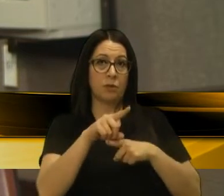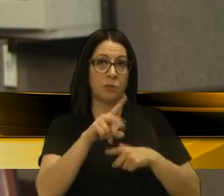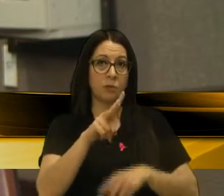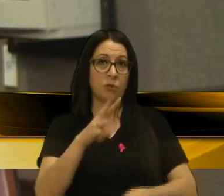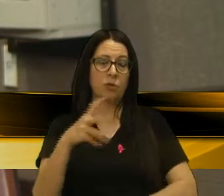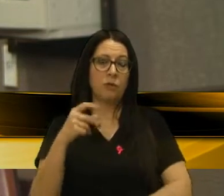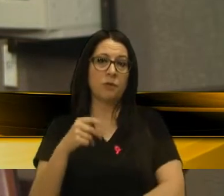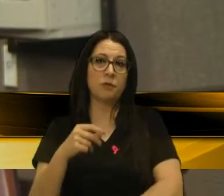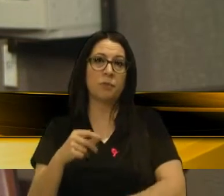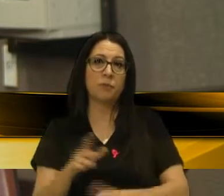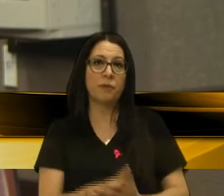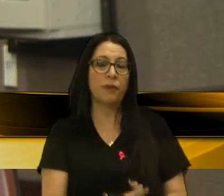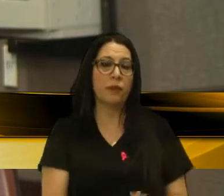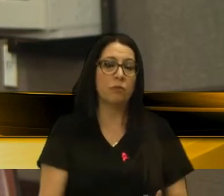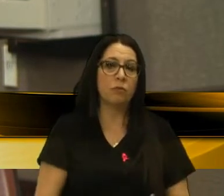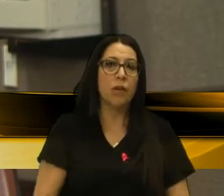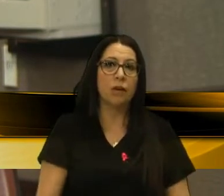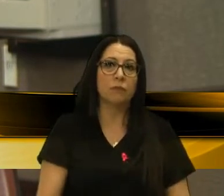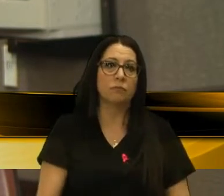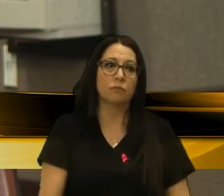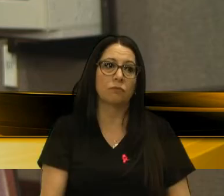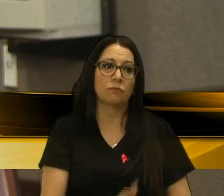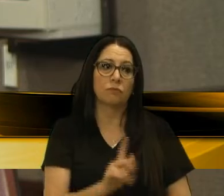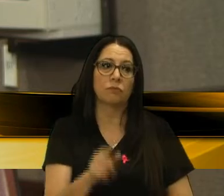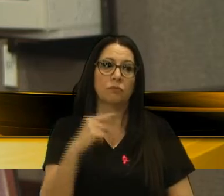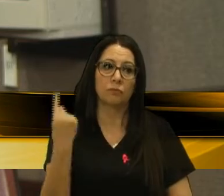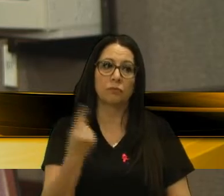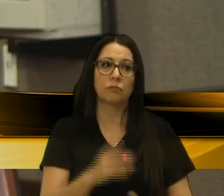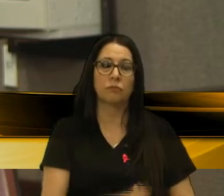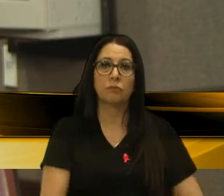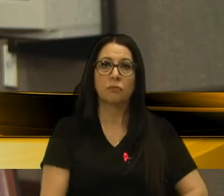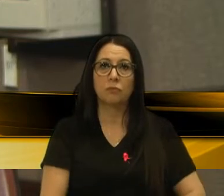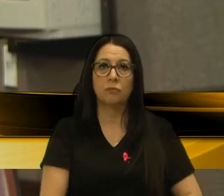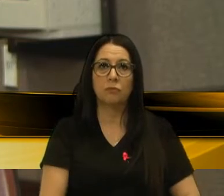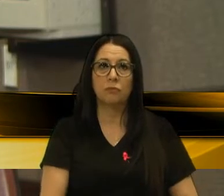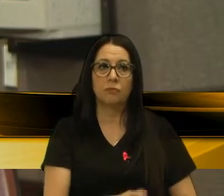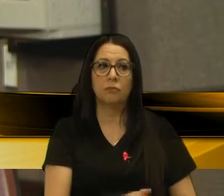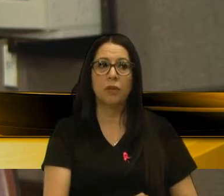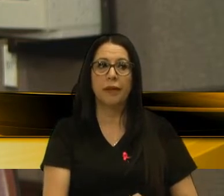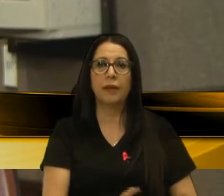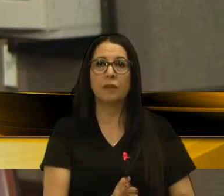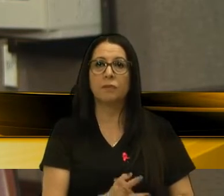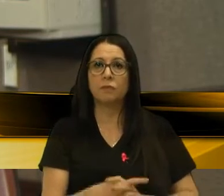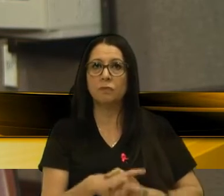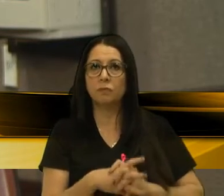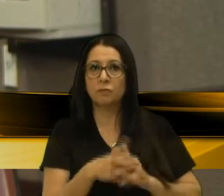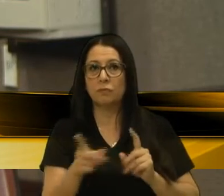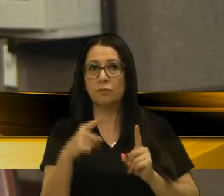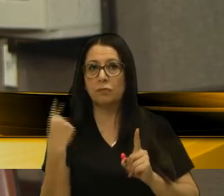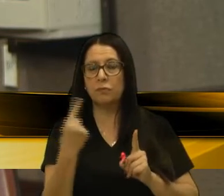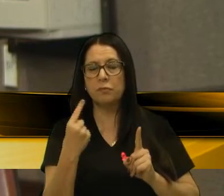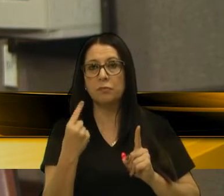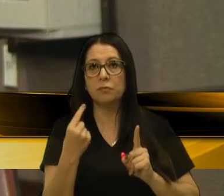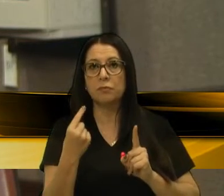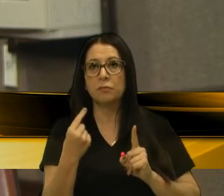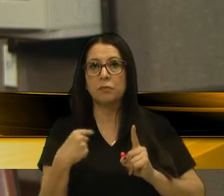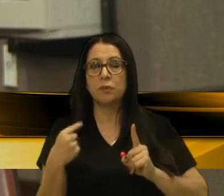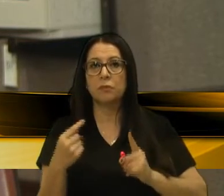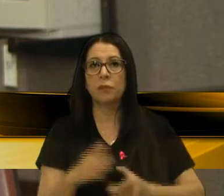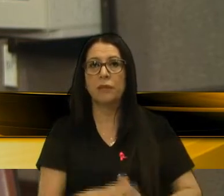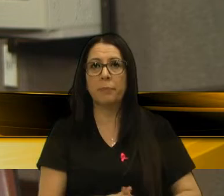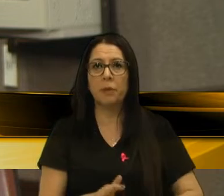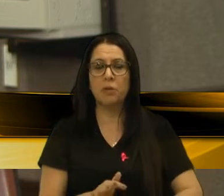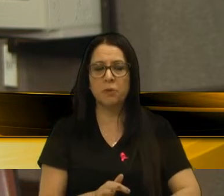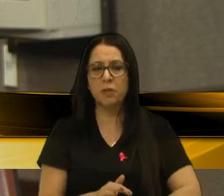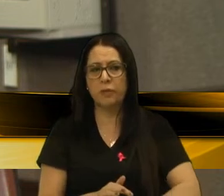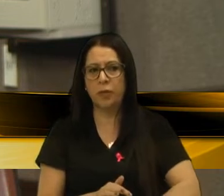nossa guarda, a nossa segurança pública está falida. umas 454 pessoas foram assassinadas. Hoje